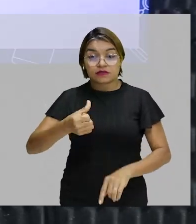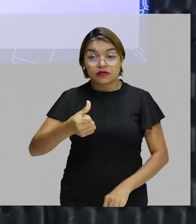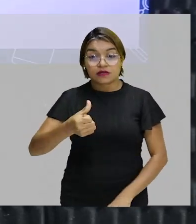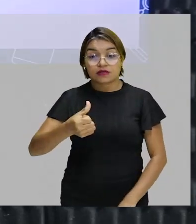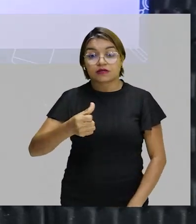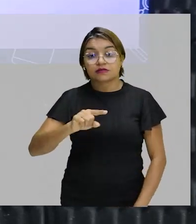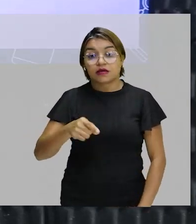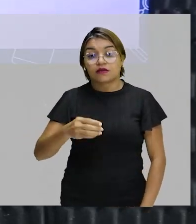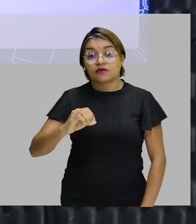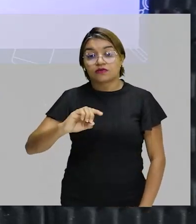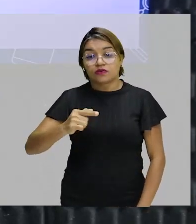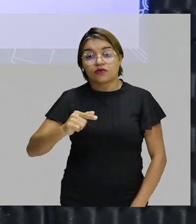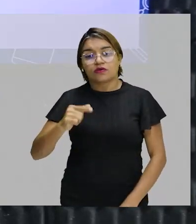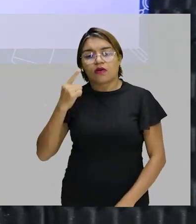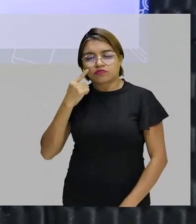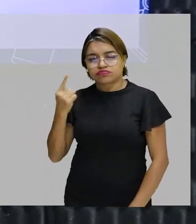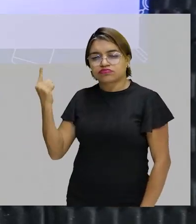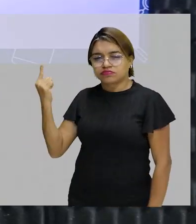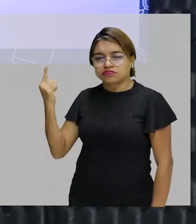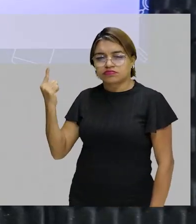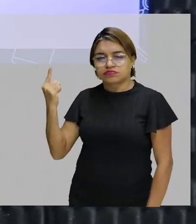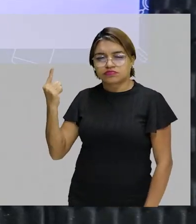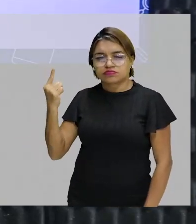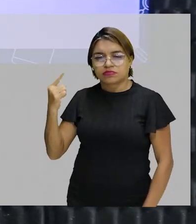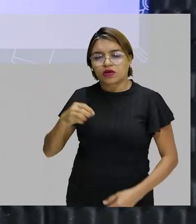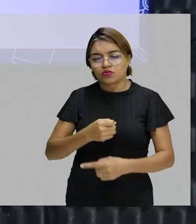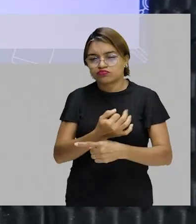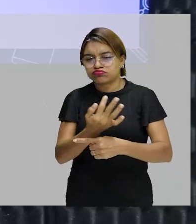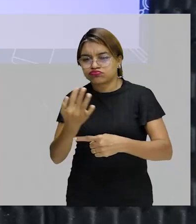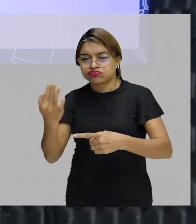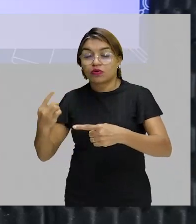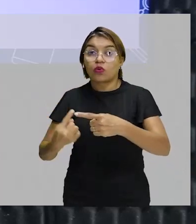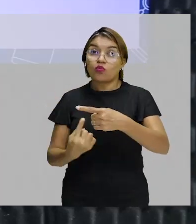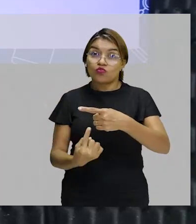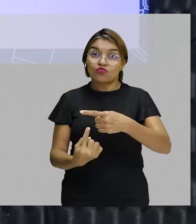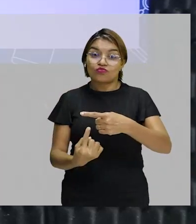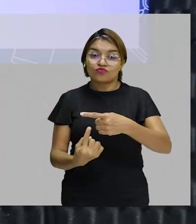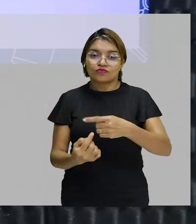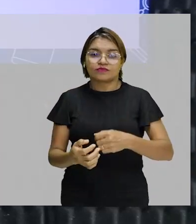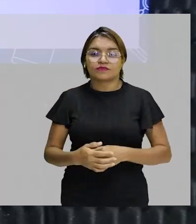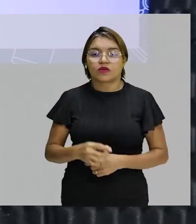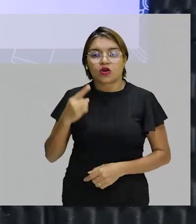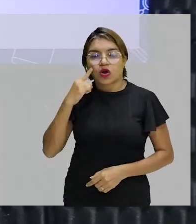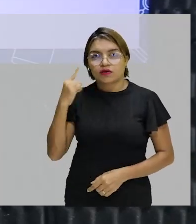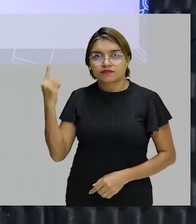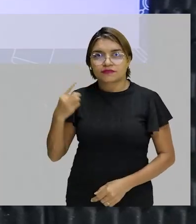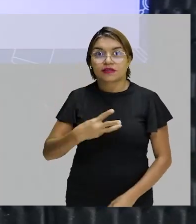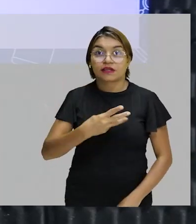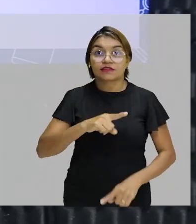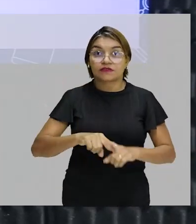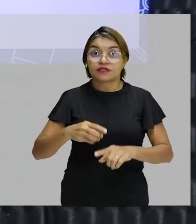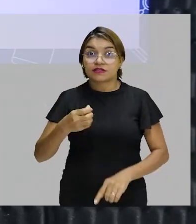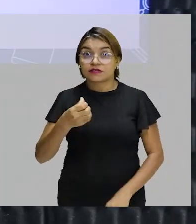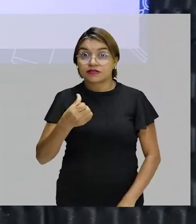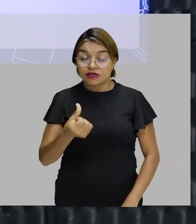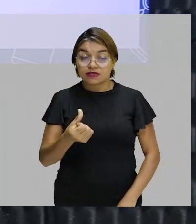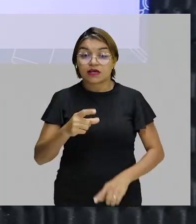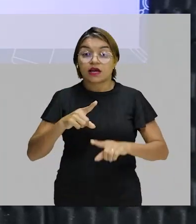vezes 10²³, dividido por 1. Turminha, 3 vezes 6, 18, certo? 18